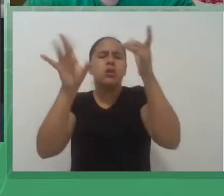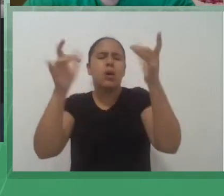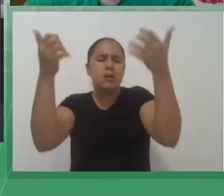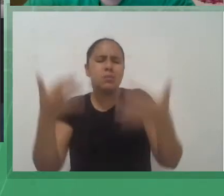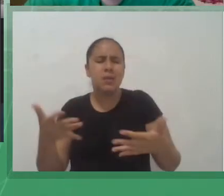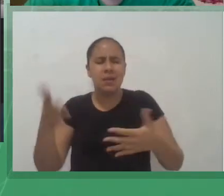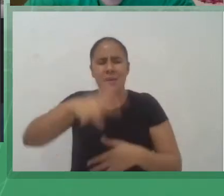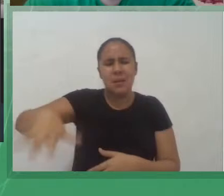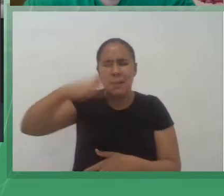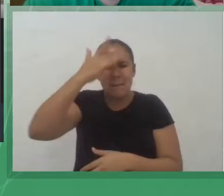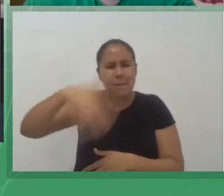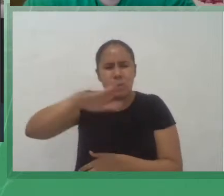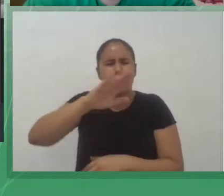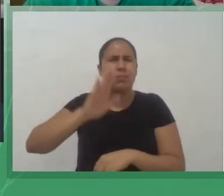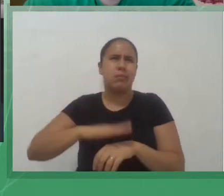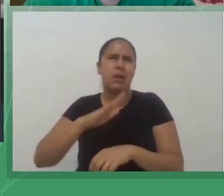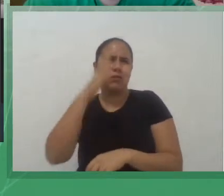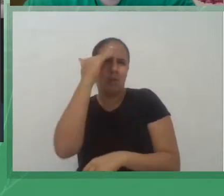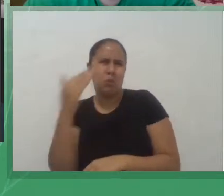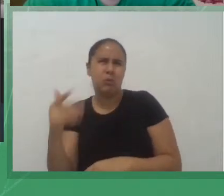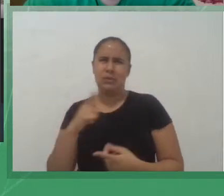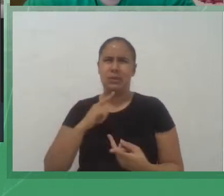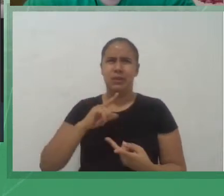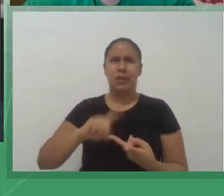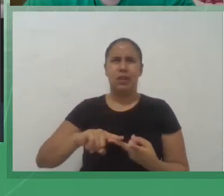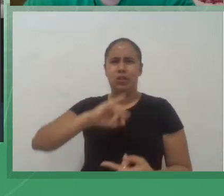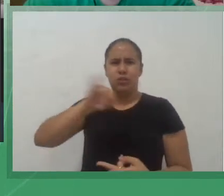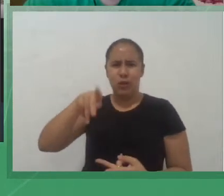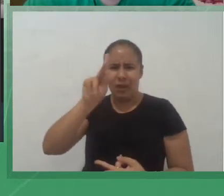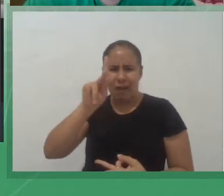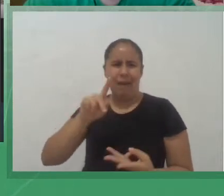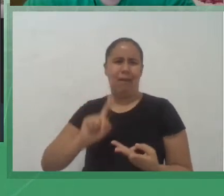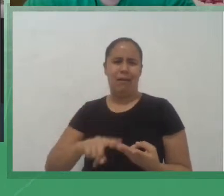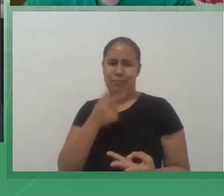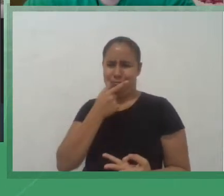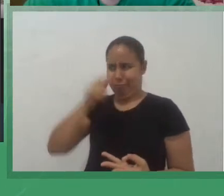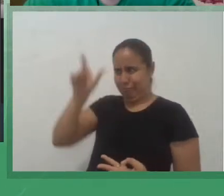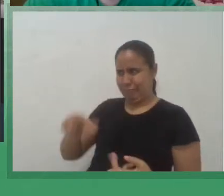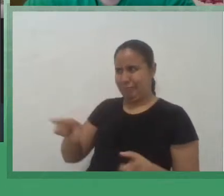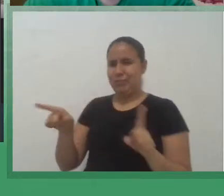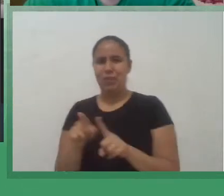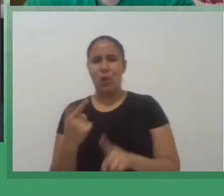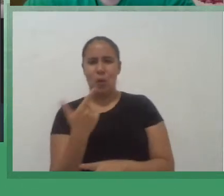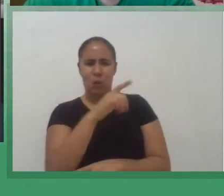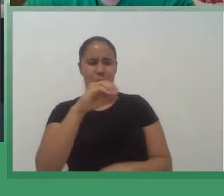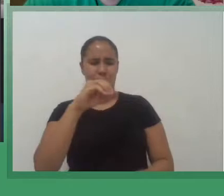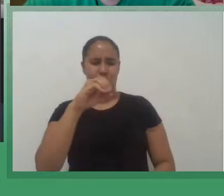Juscelino Kubitschek Oscar Niemeyer enfim quem realmente ganha o título por tudo né